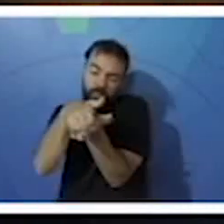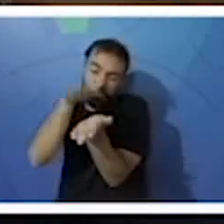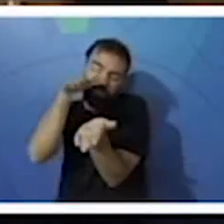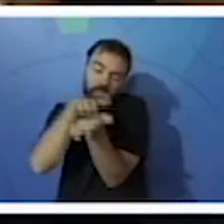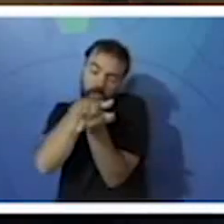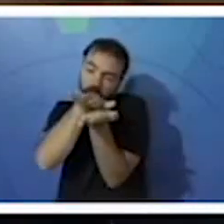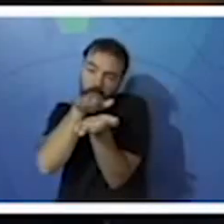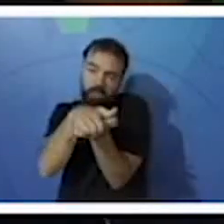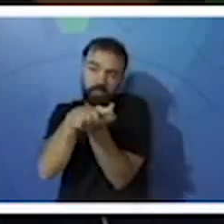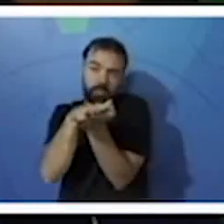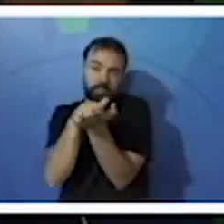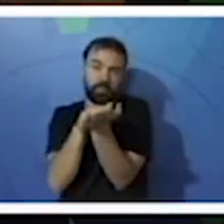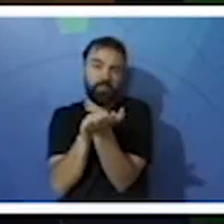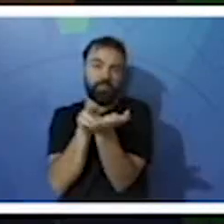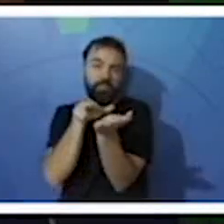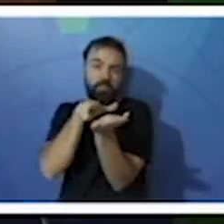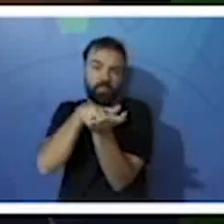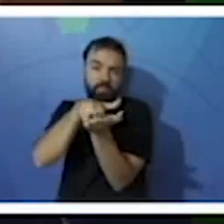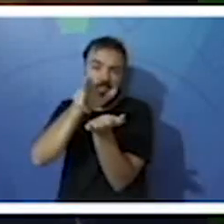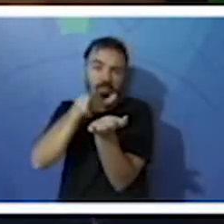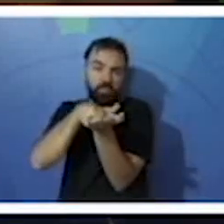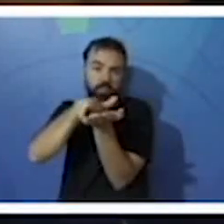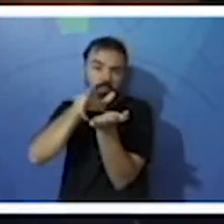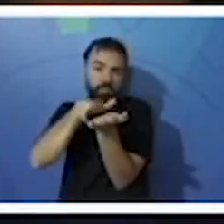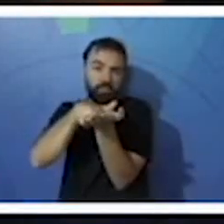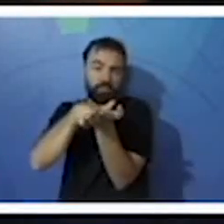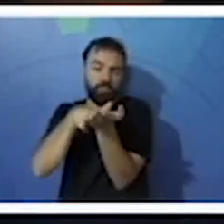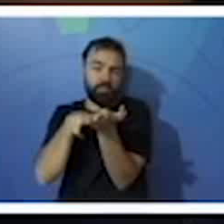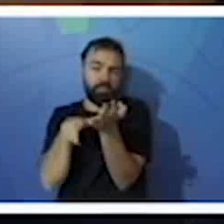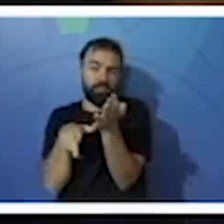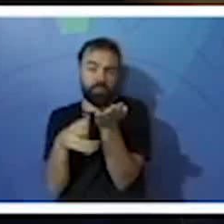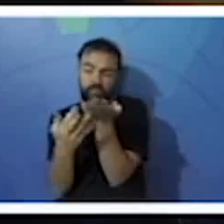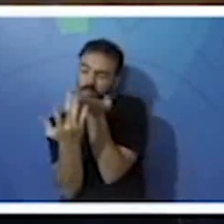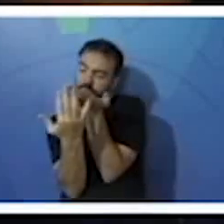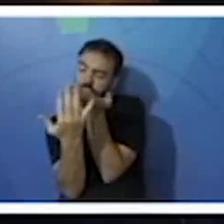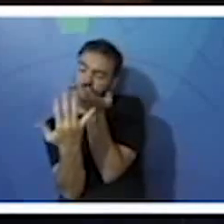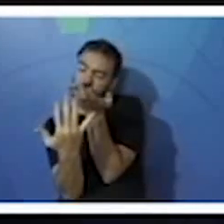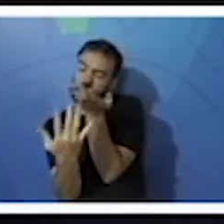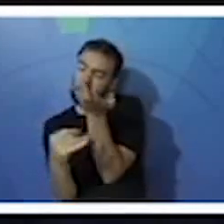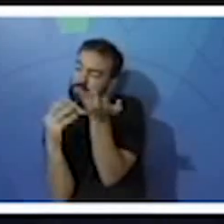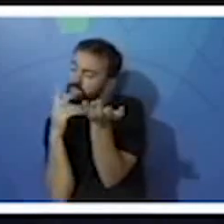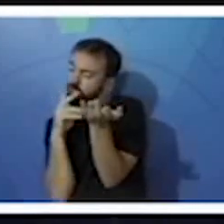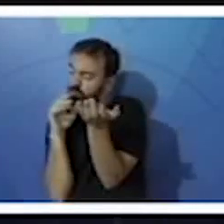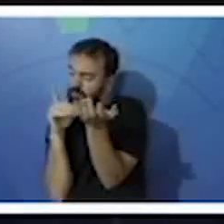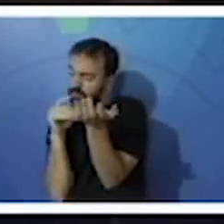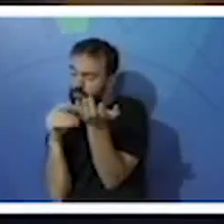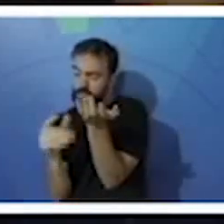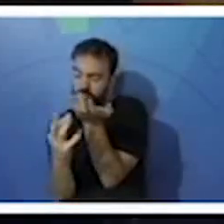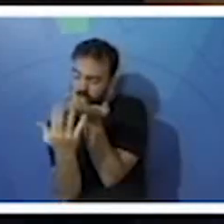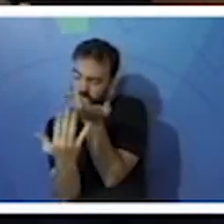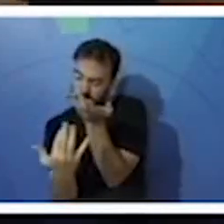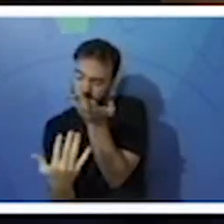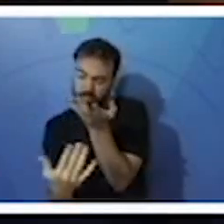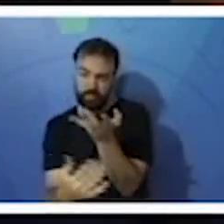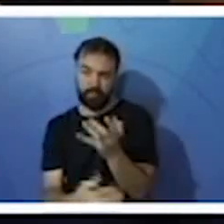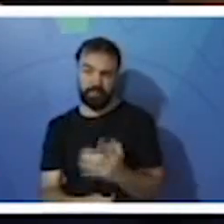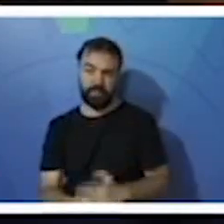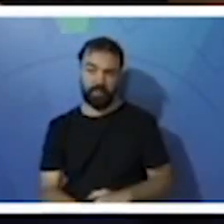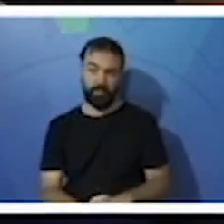pela língua, ok? Então, na hora que ele volta, a água começa a escorrer, porque a língua vai empurrando.